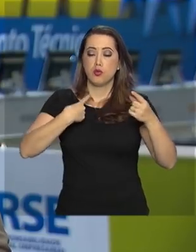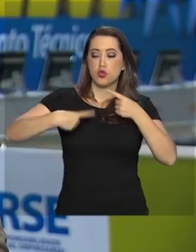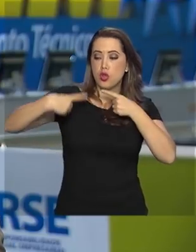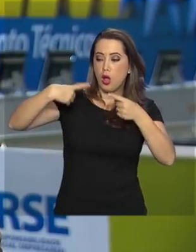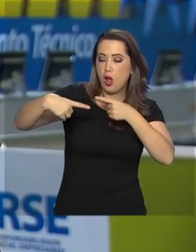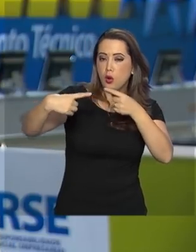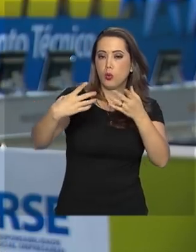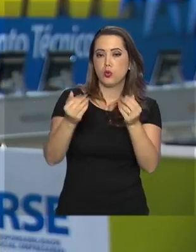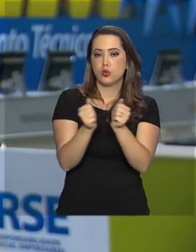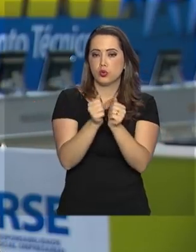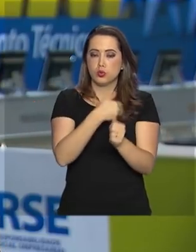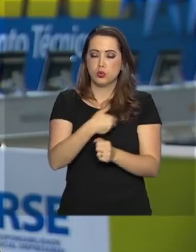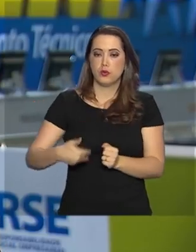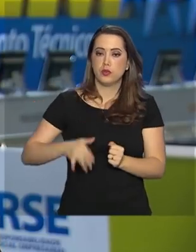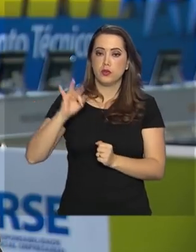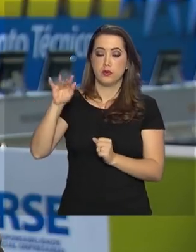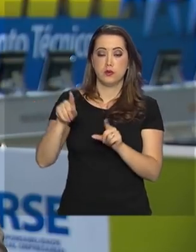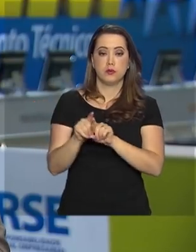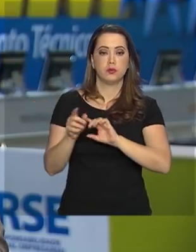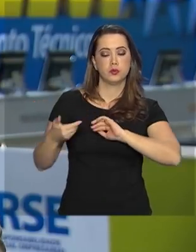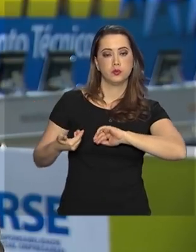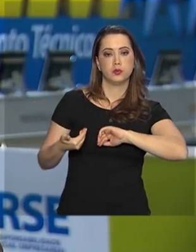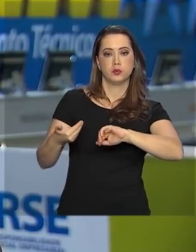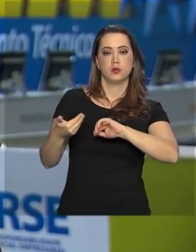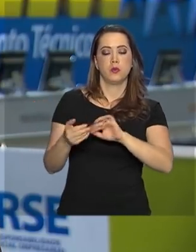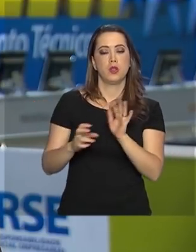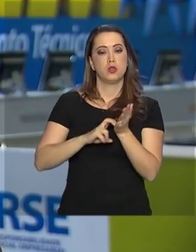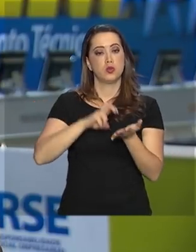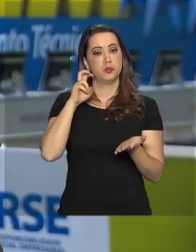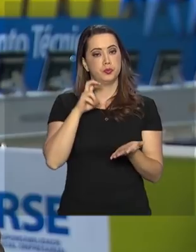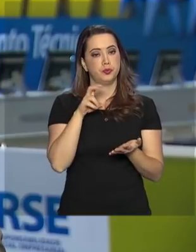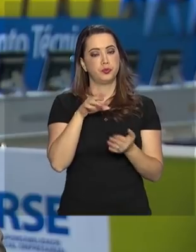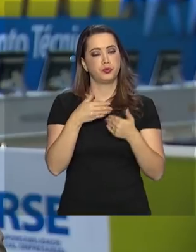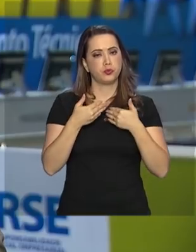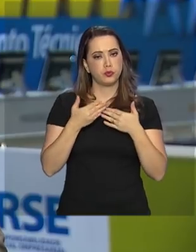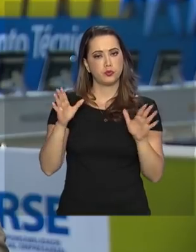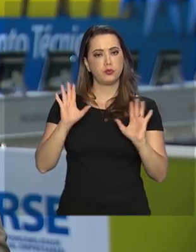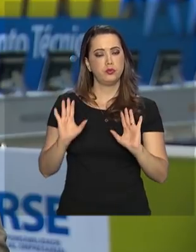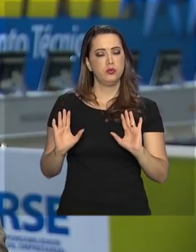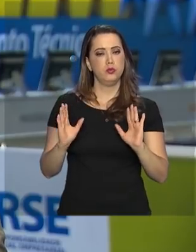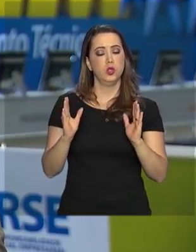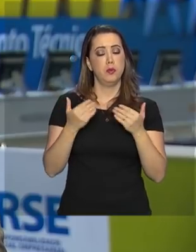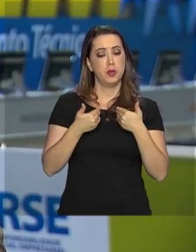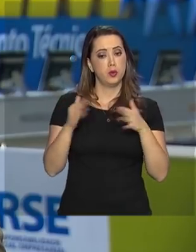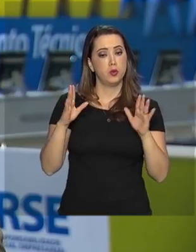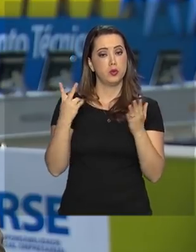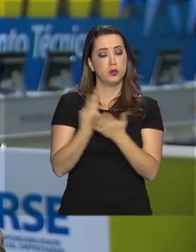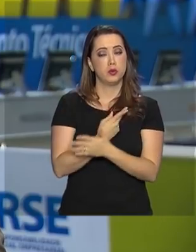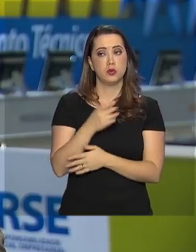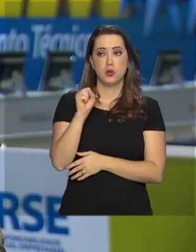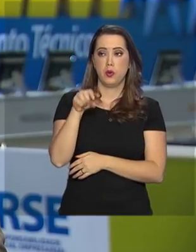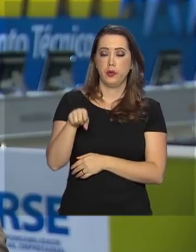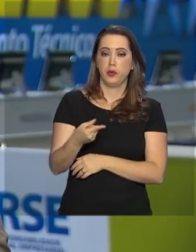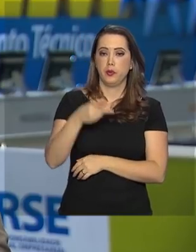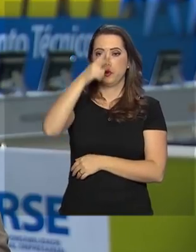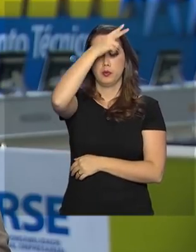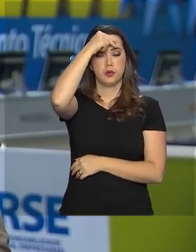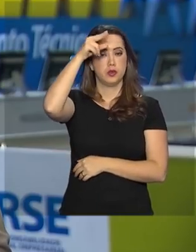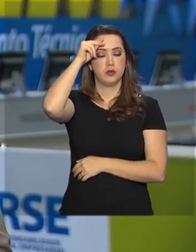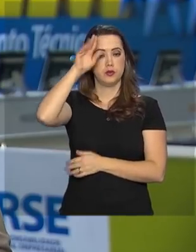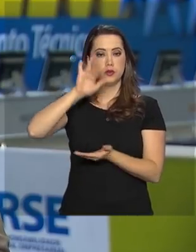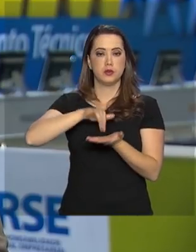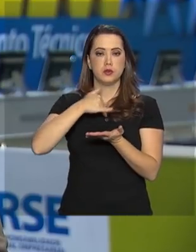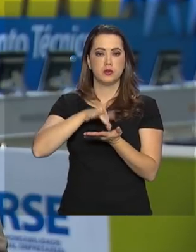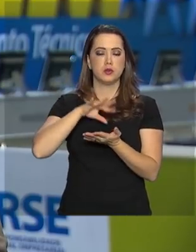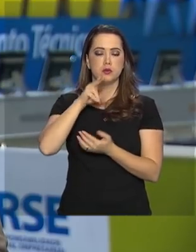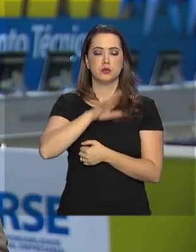com o Governo Federal e o Congresso Nacional. Pela manhã, durante a abertura do evento, que reúne mais de 8 mil prefeitos e secretários